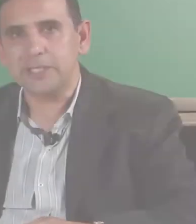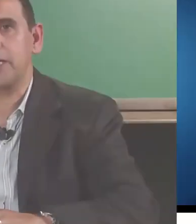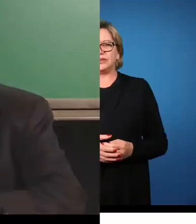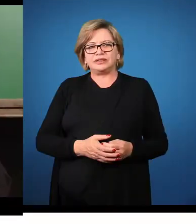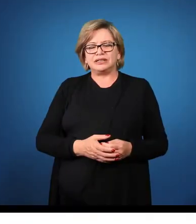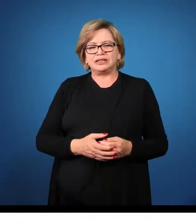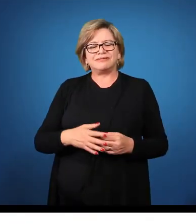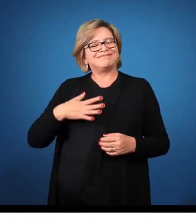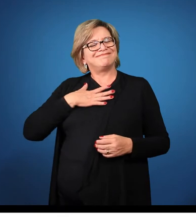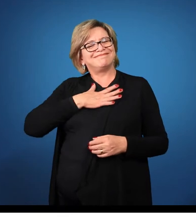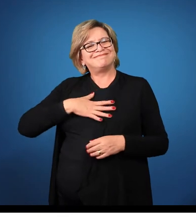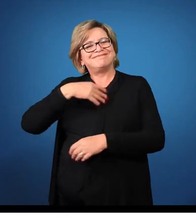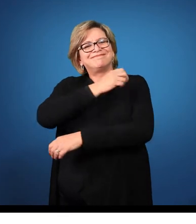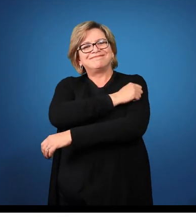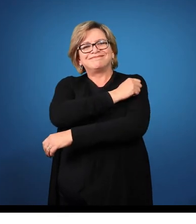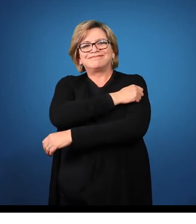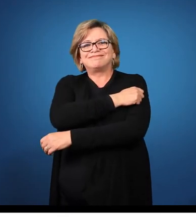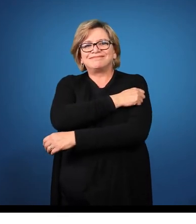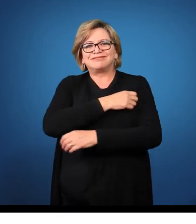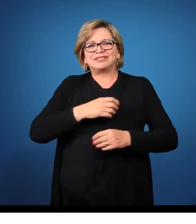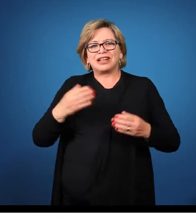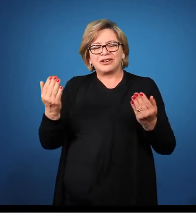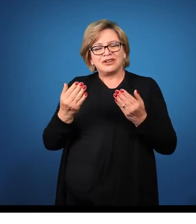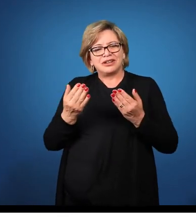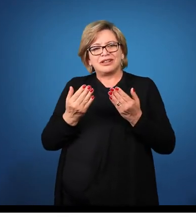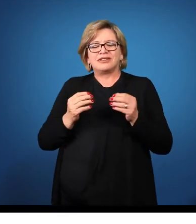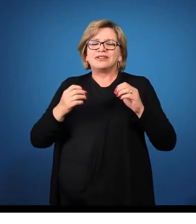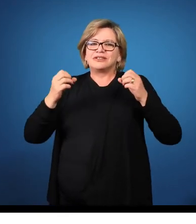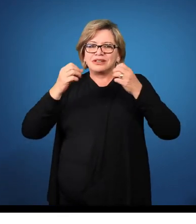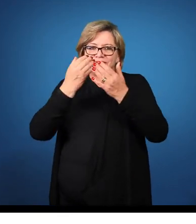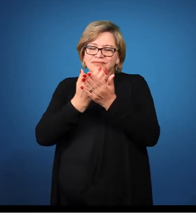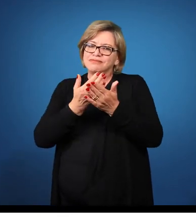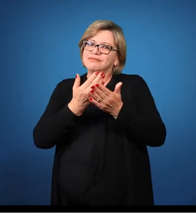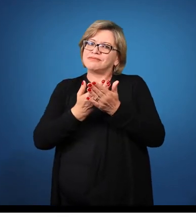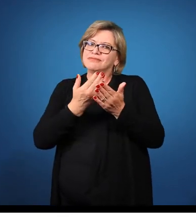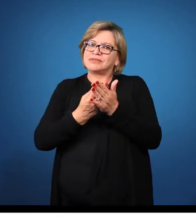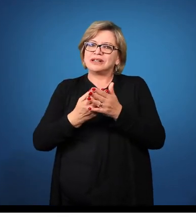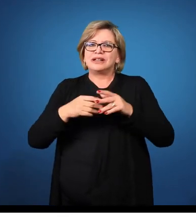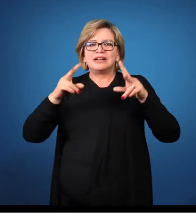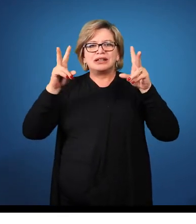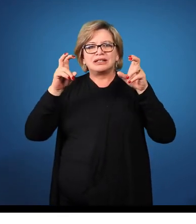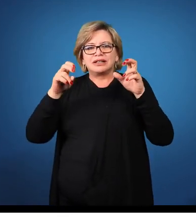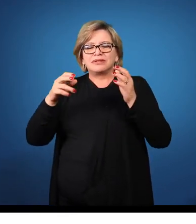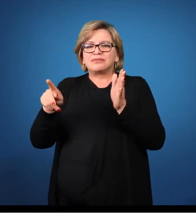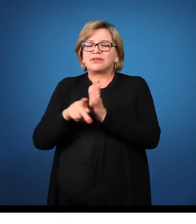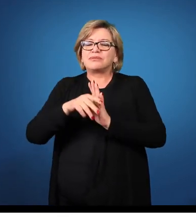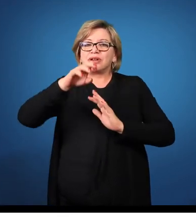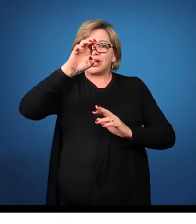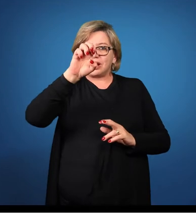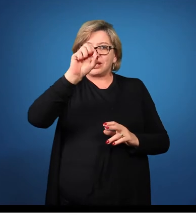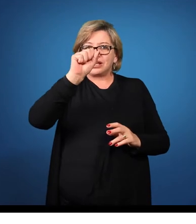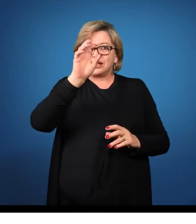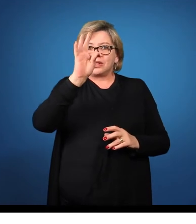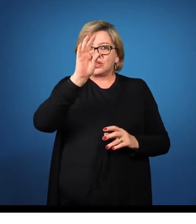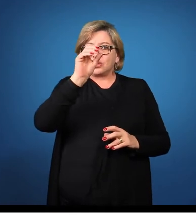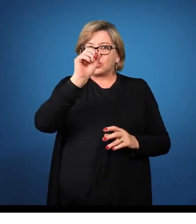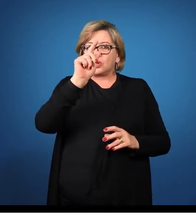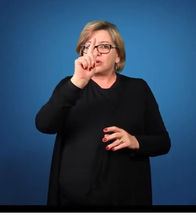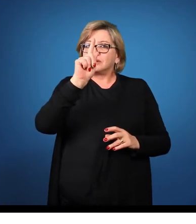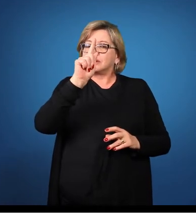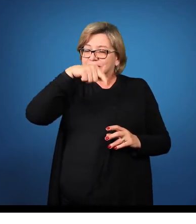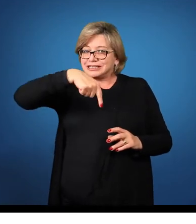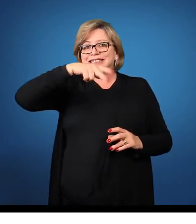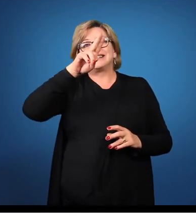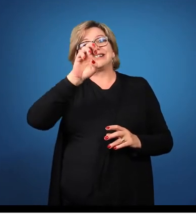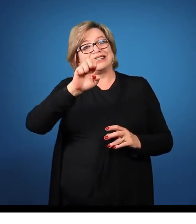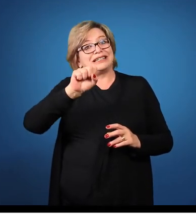Apresados acadêmicos, iremos agora estudar a questão dos estoques, a gestão de estoques.